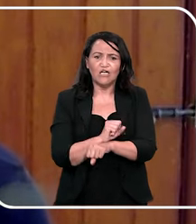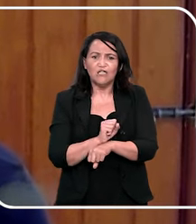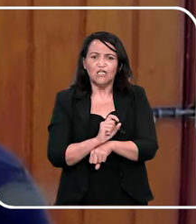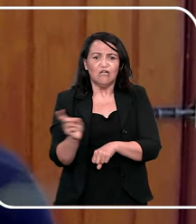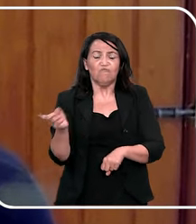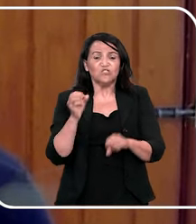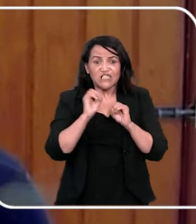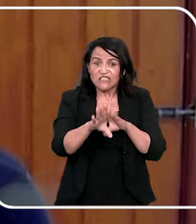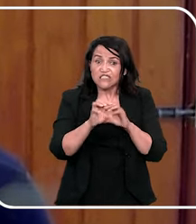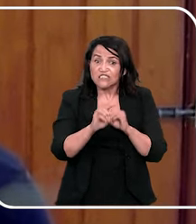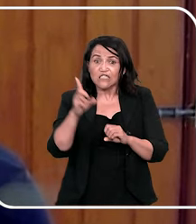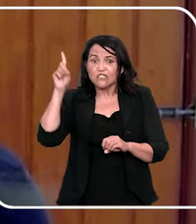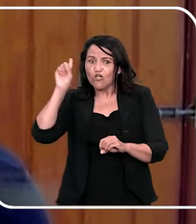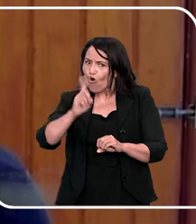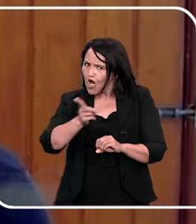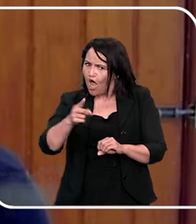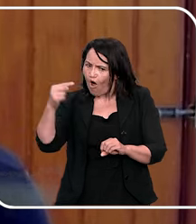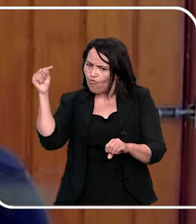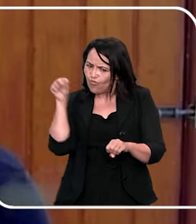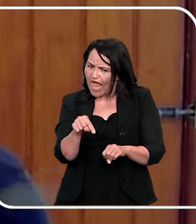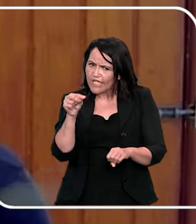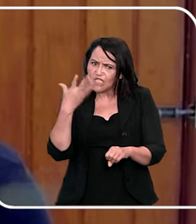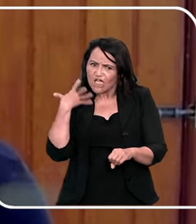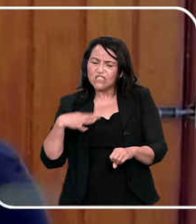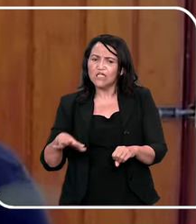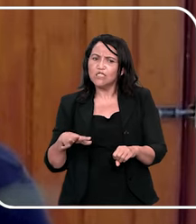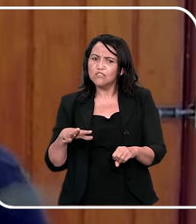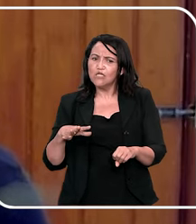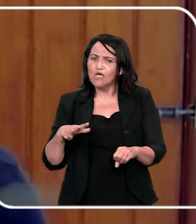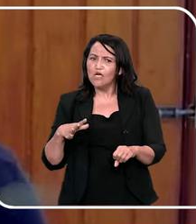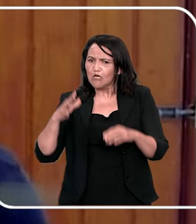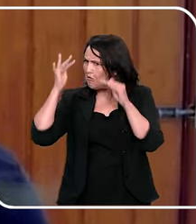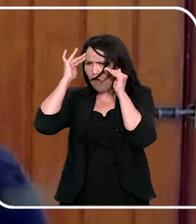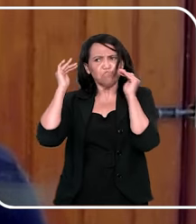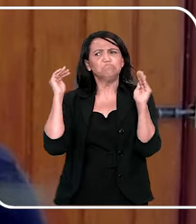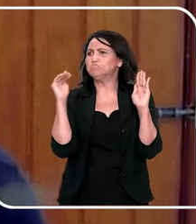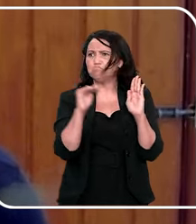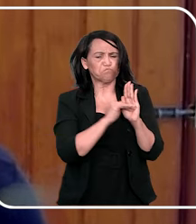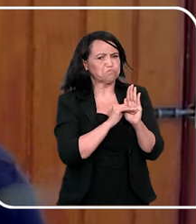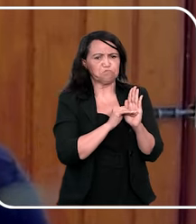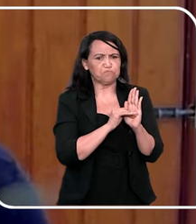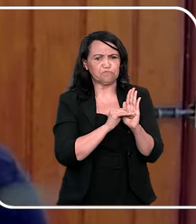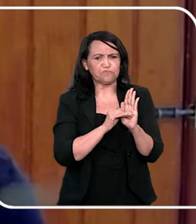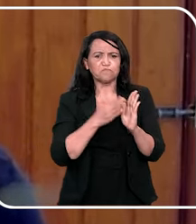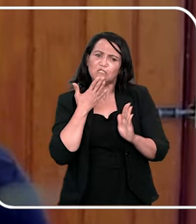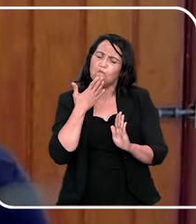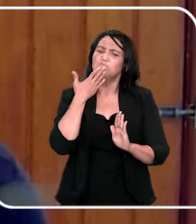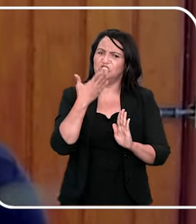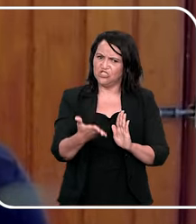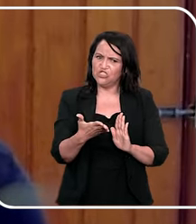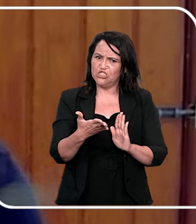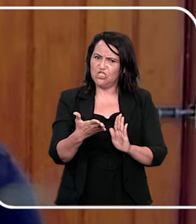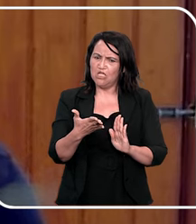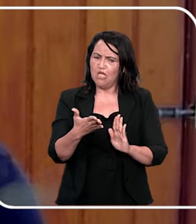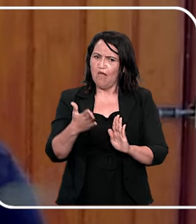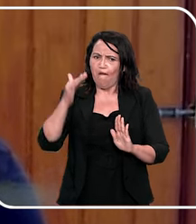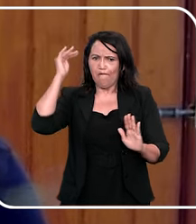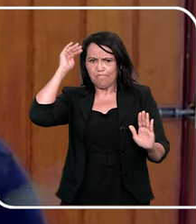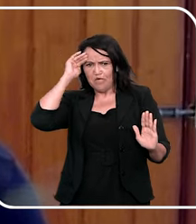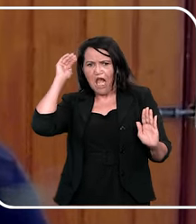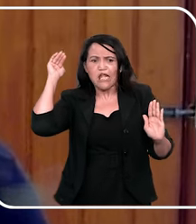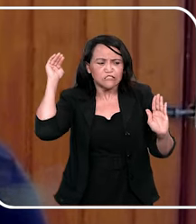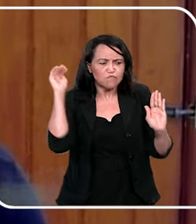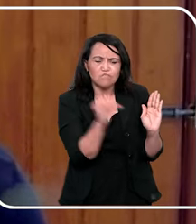ensinando? Que o não dela não é respeitado, se eu pedir para parar de fazer alguma coisa comigo como adulta, a pessoa para na hora,